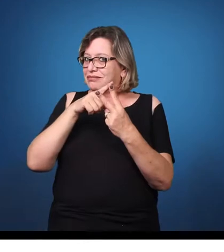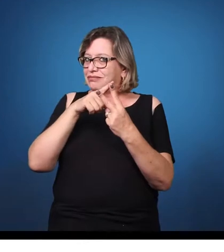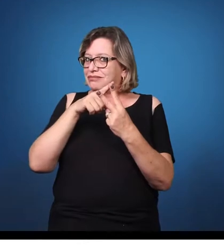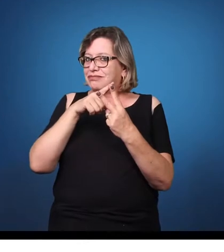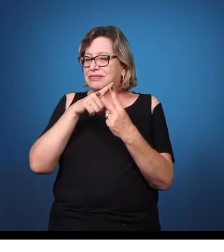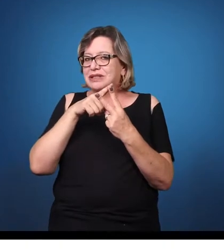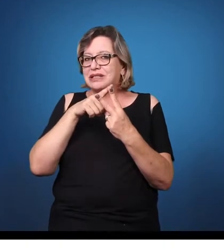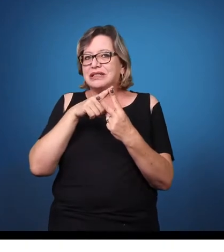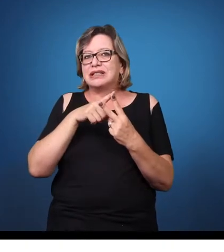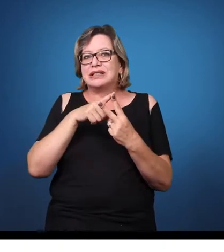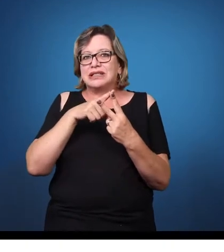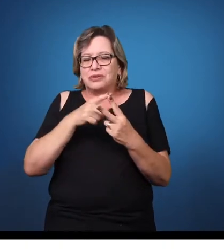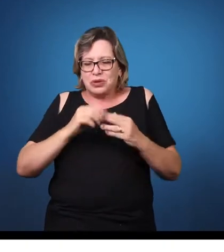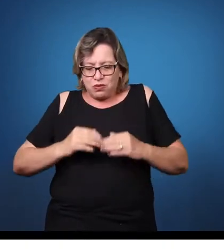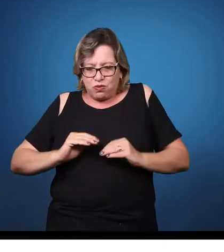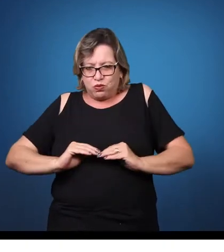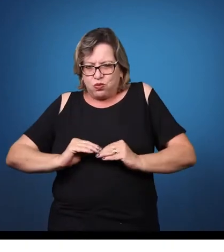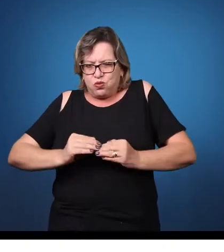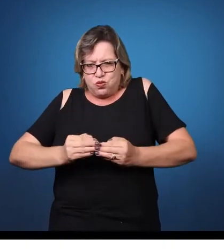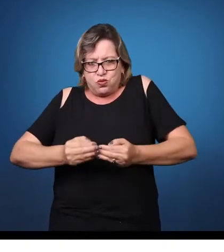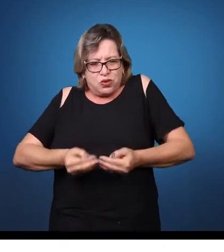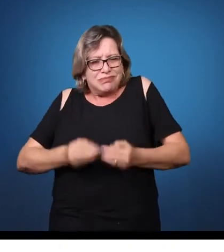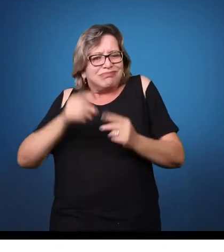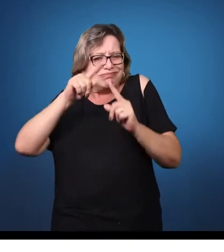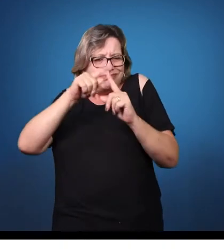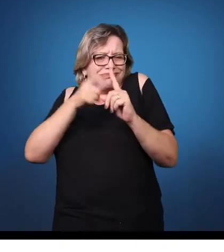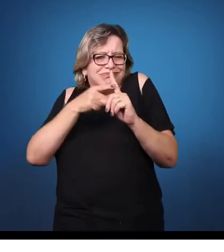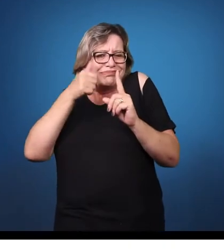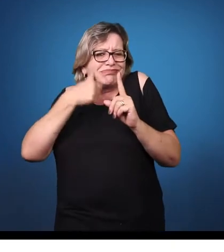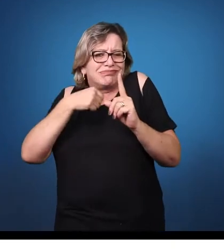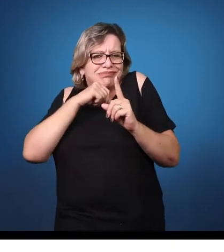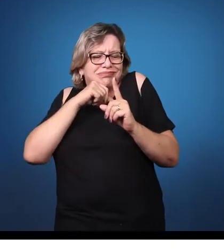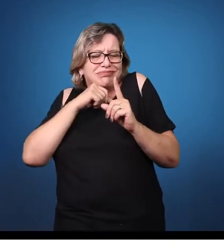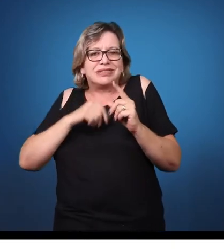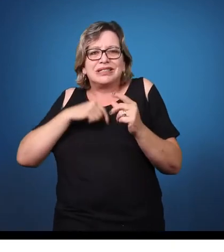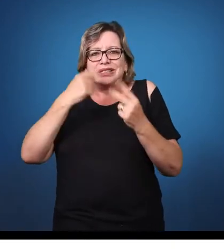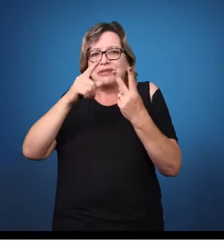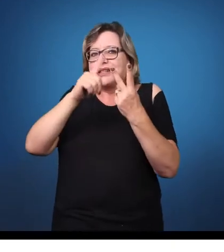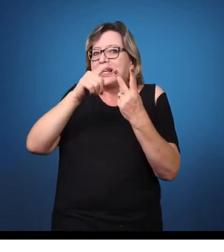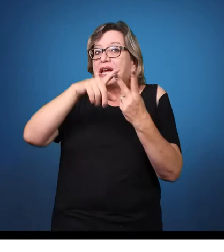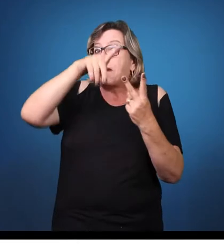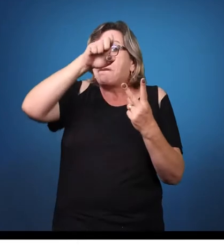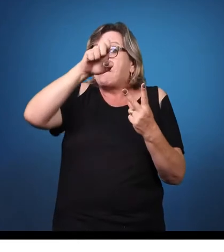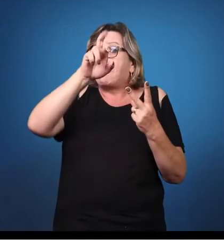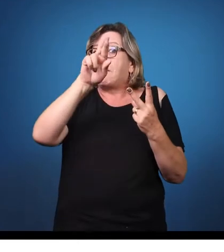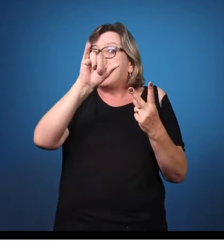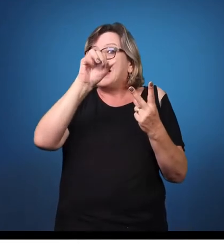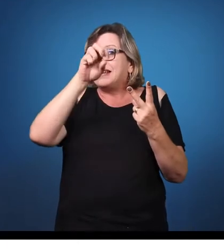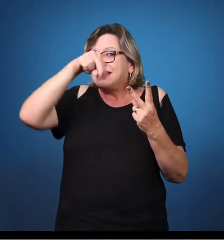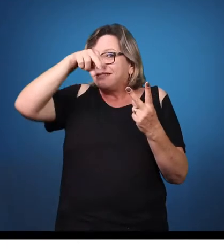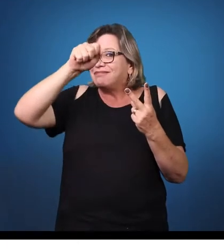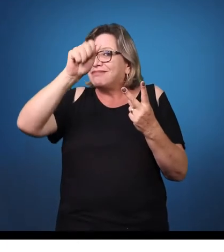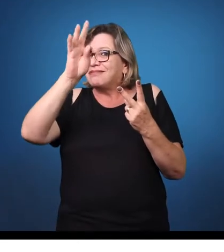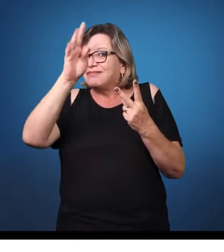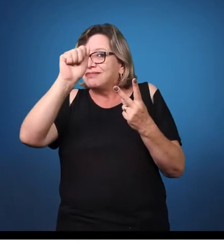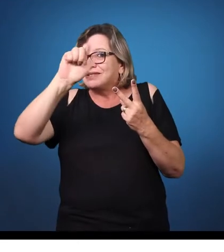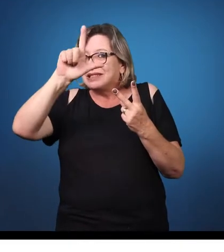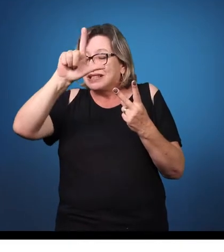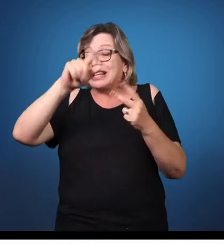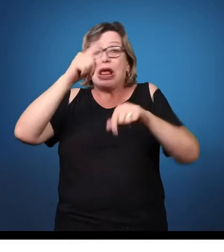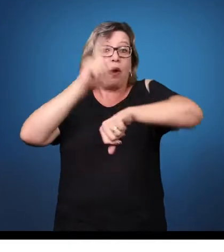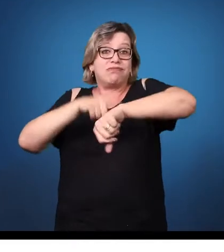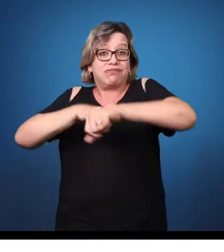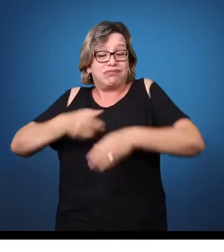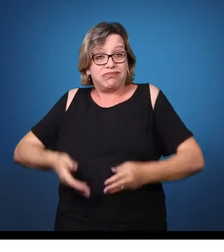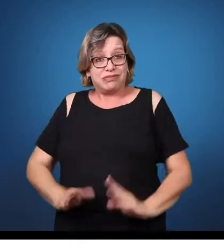do nascimento. E a gente também tem pós-natal, né? Então, na questão da prevenção, o que é importante? Por